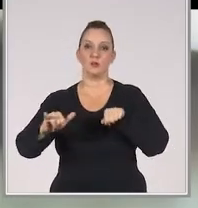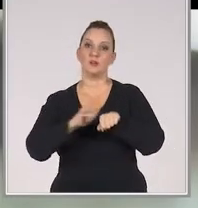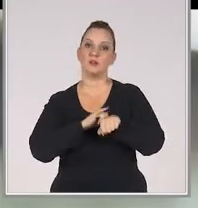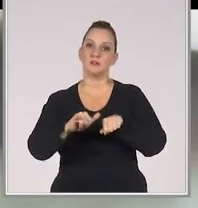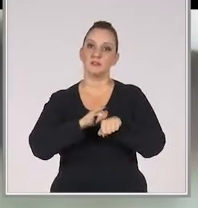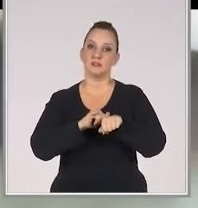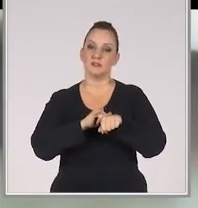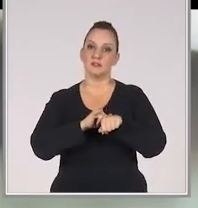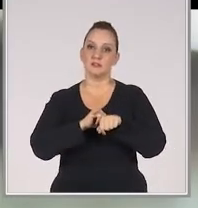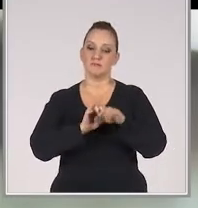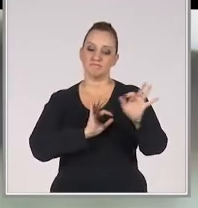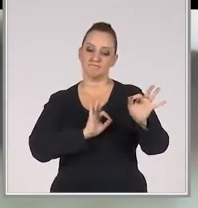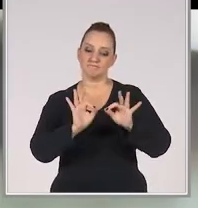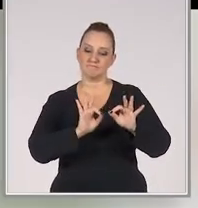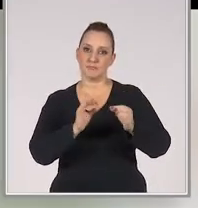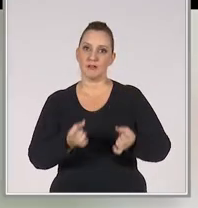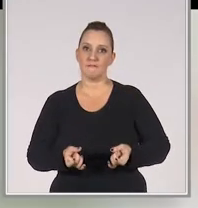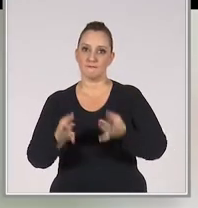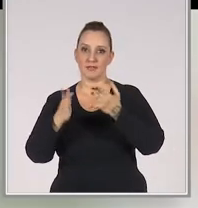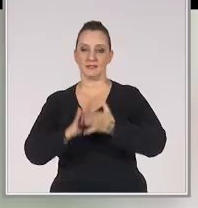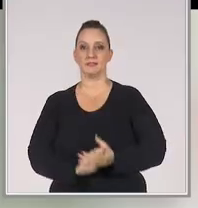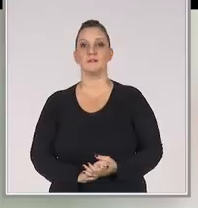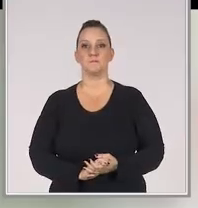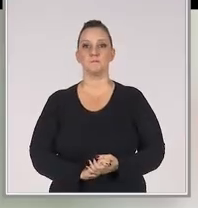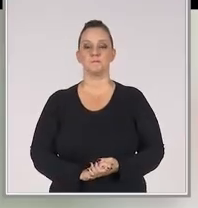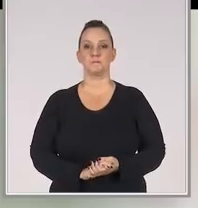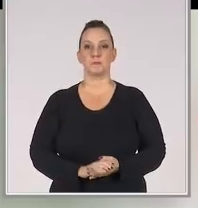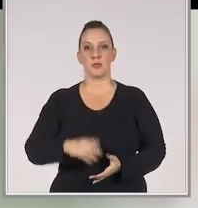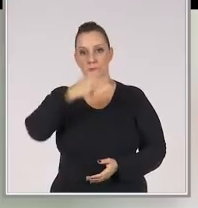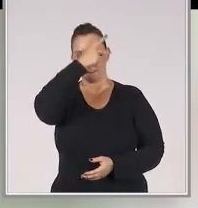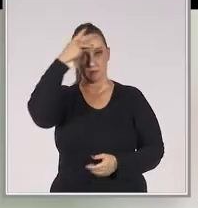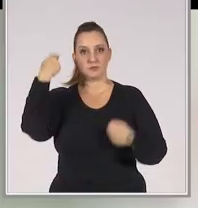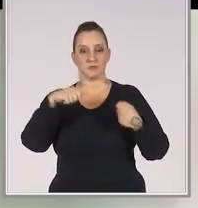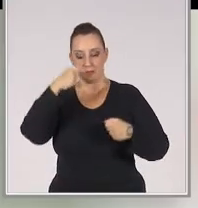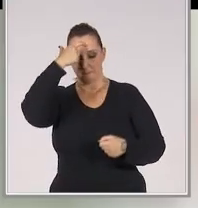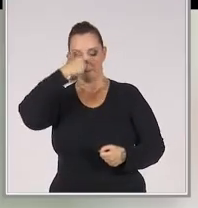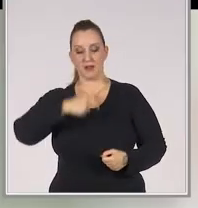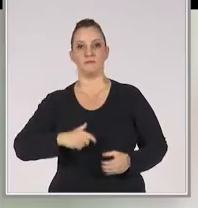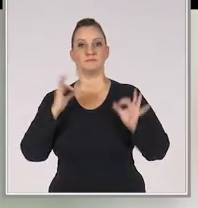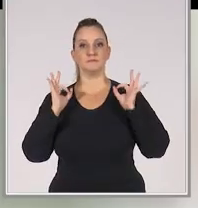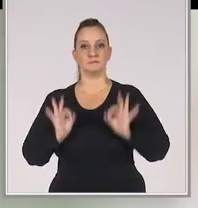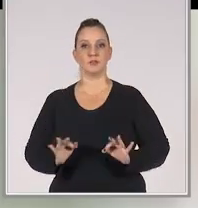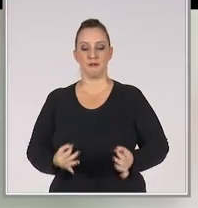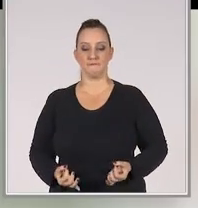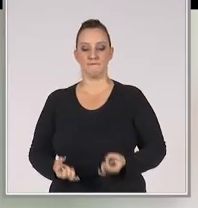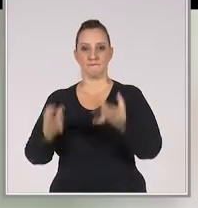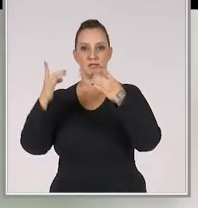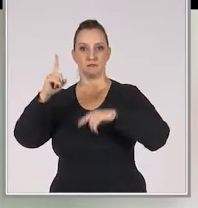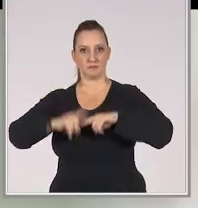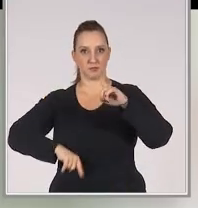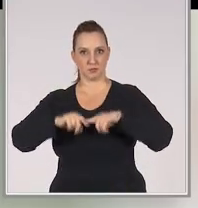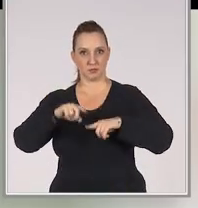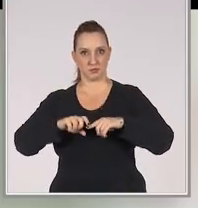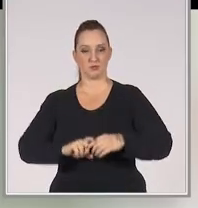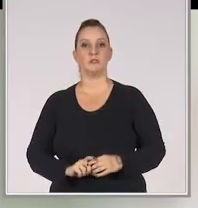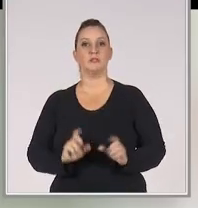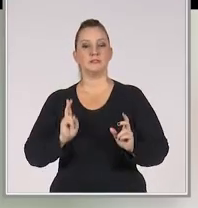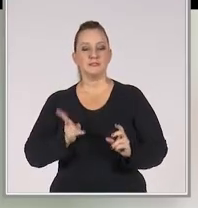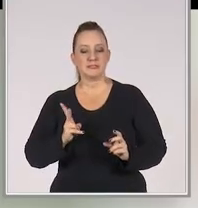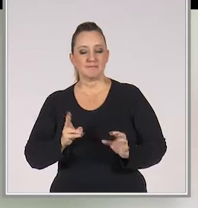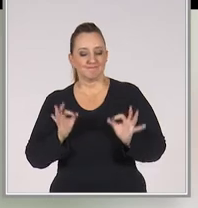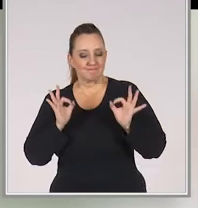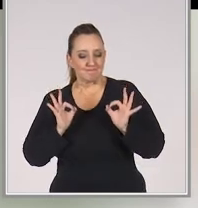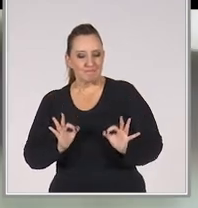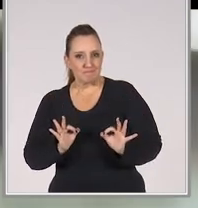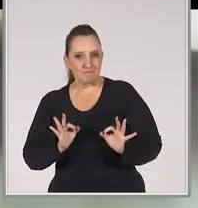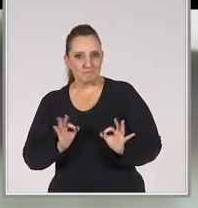estratégias que foram montadas para vendas. As pessoas têm que ter o perfil ideal para vender esse tipo de produto ou serviço, que sempre são